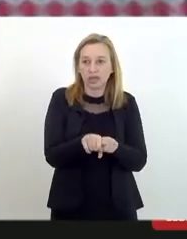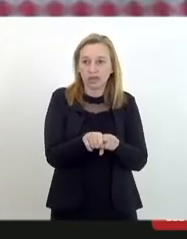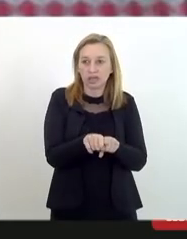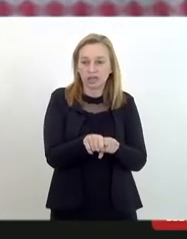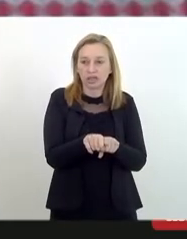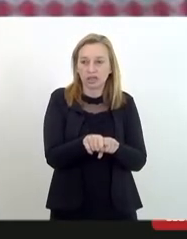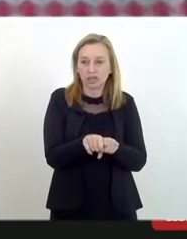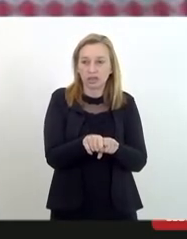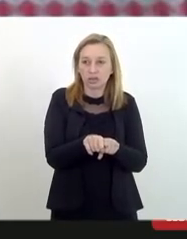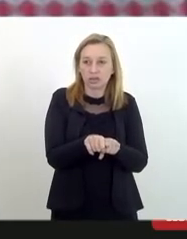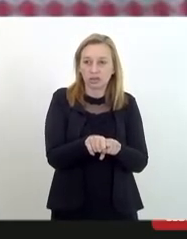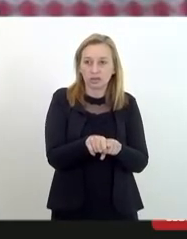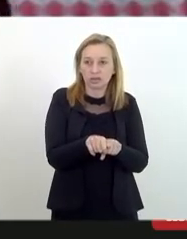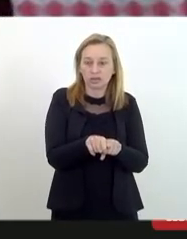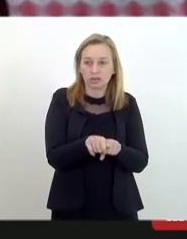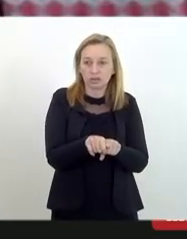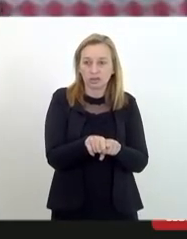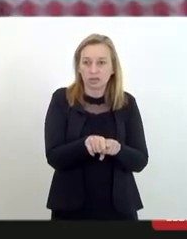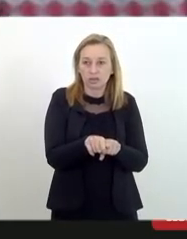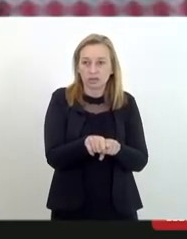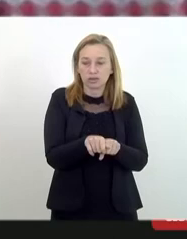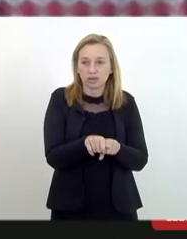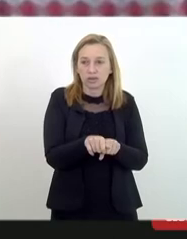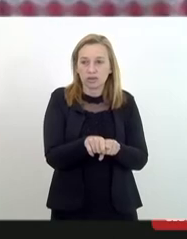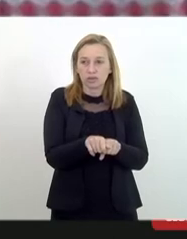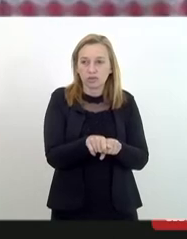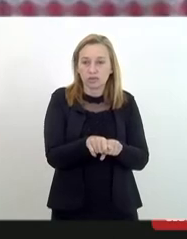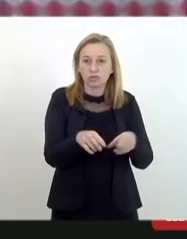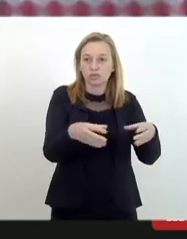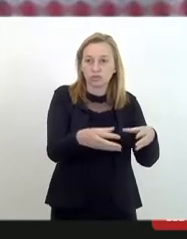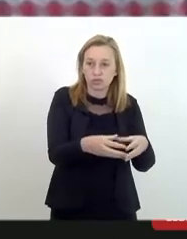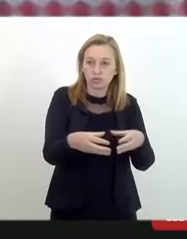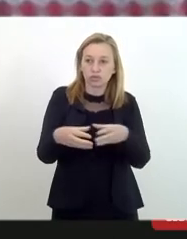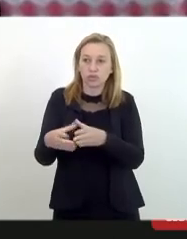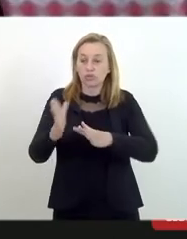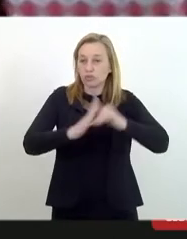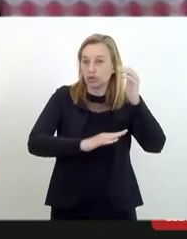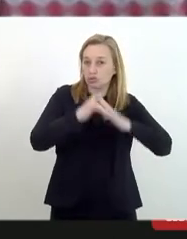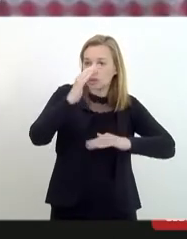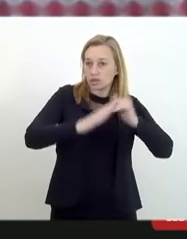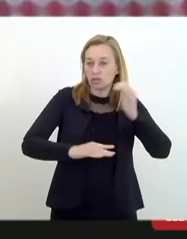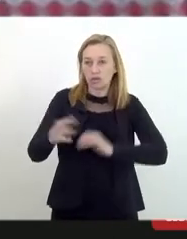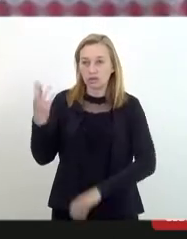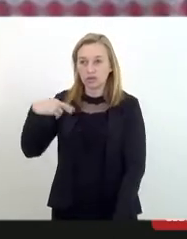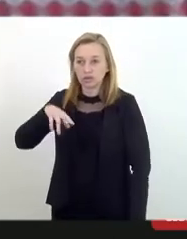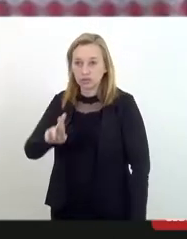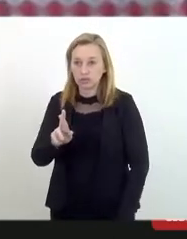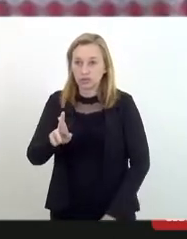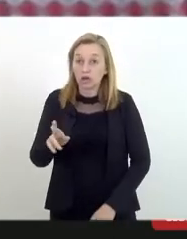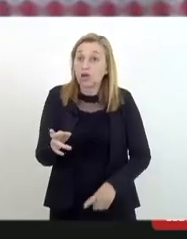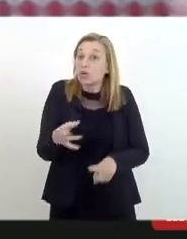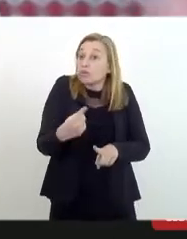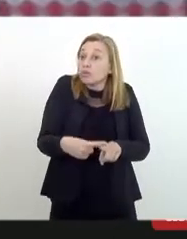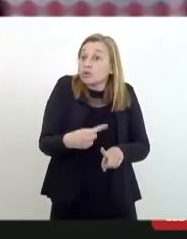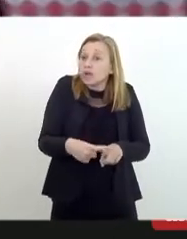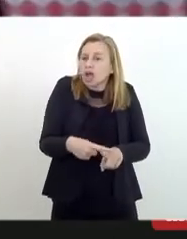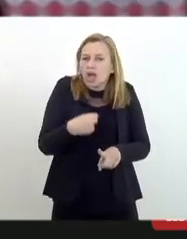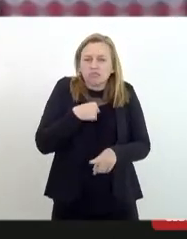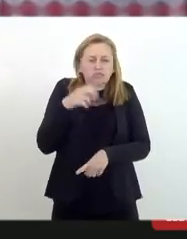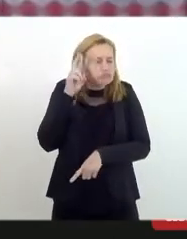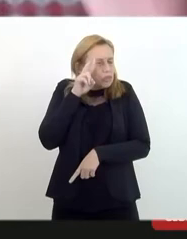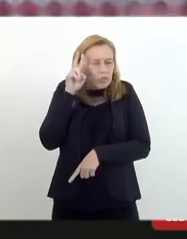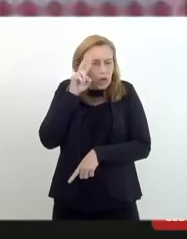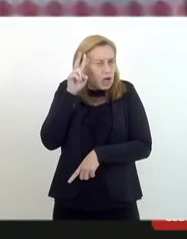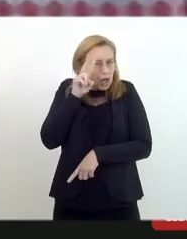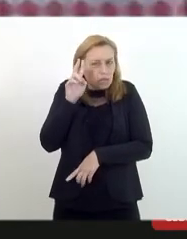os referidos veículos de profissão religiosa porque eu não lembro de